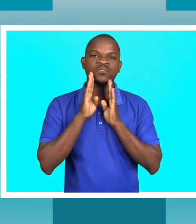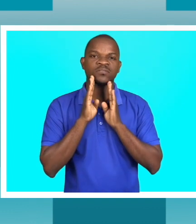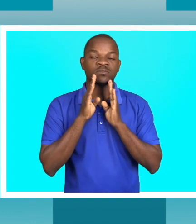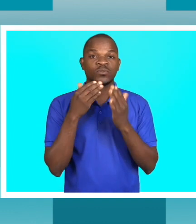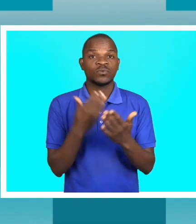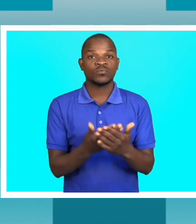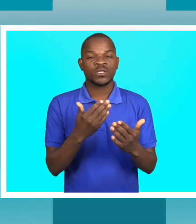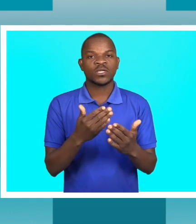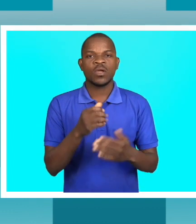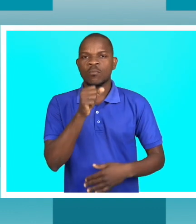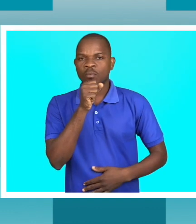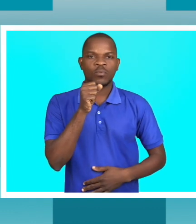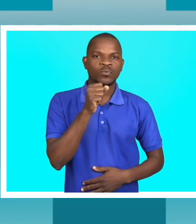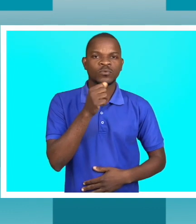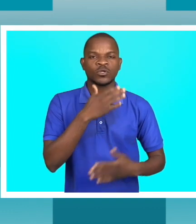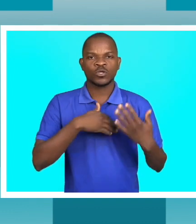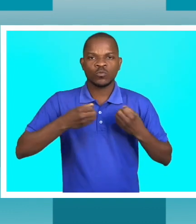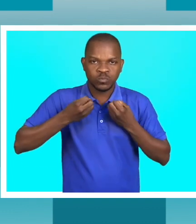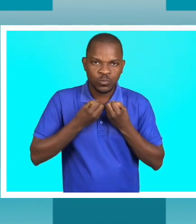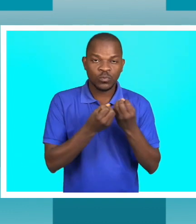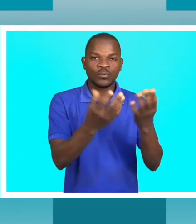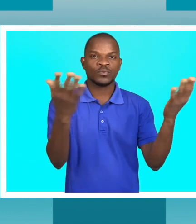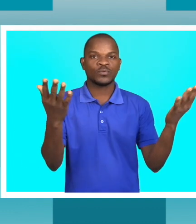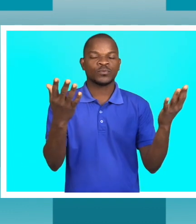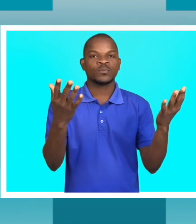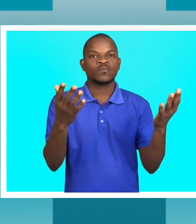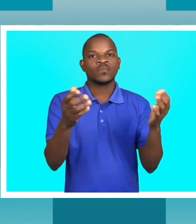na minha música eu quero transmitir uma mensagem.